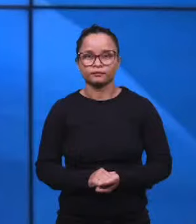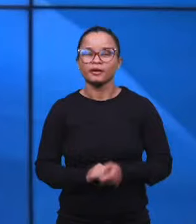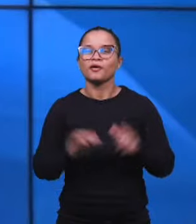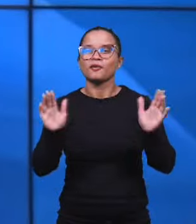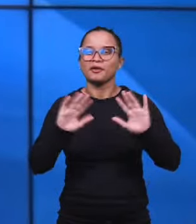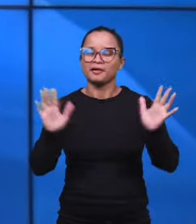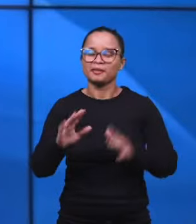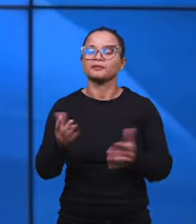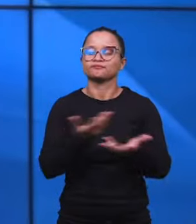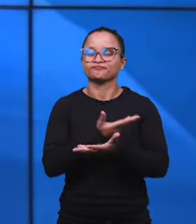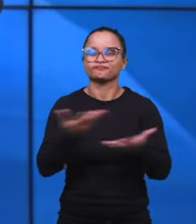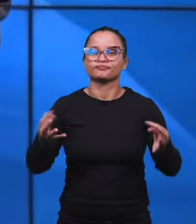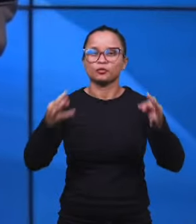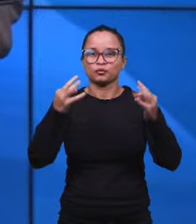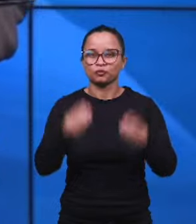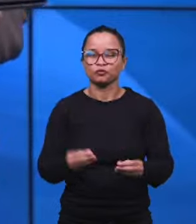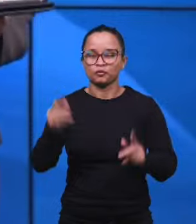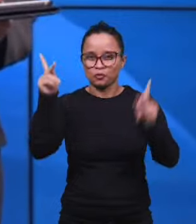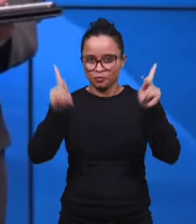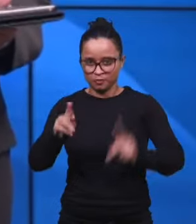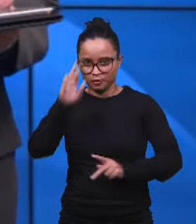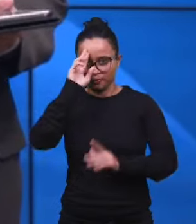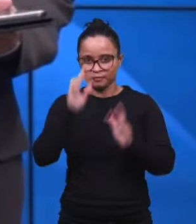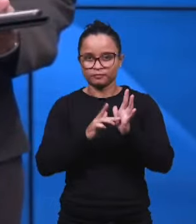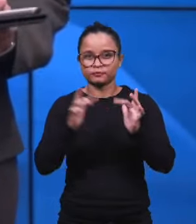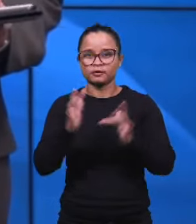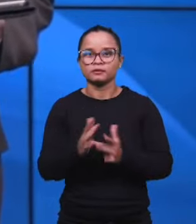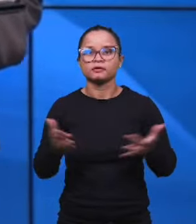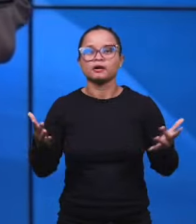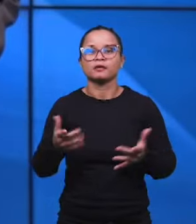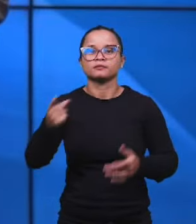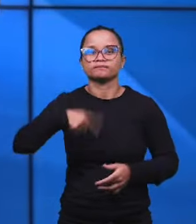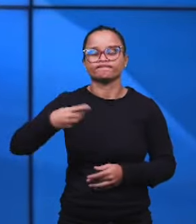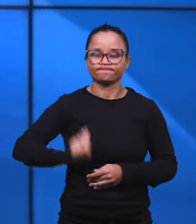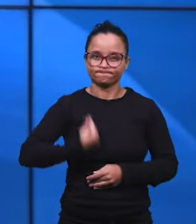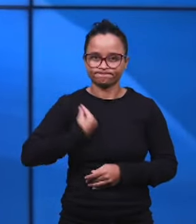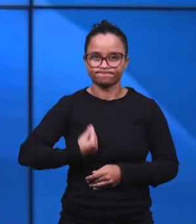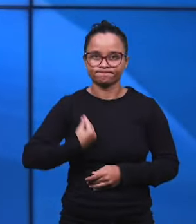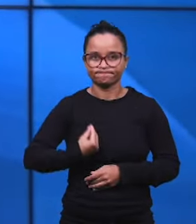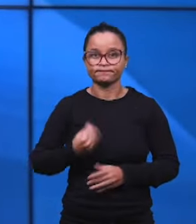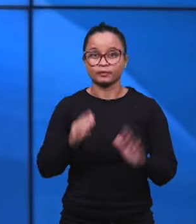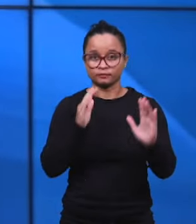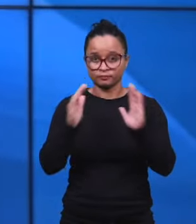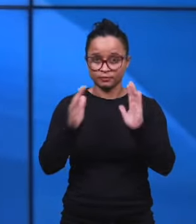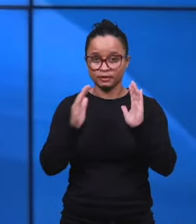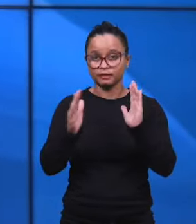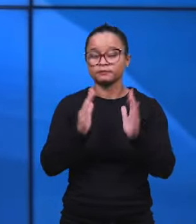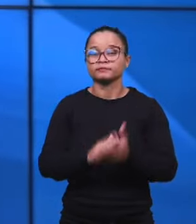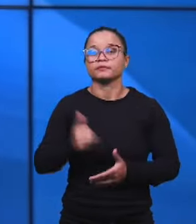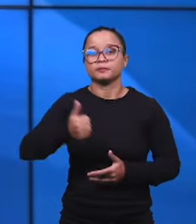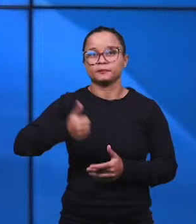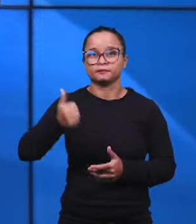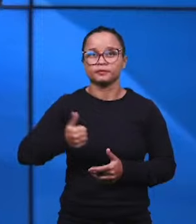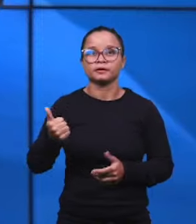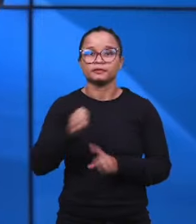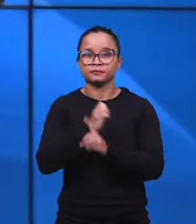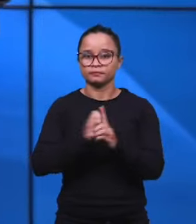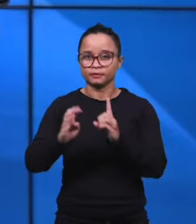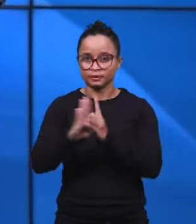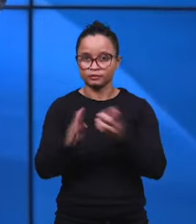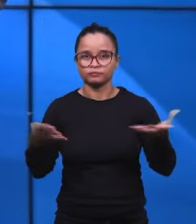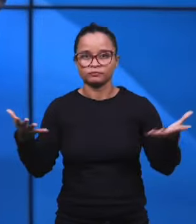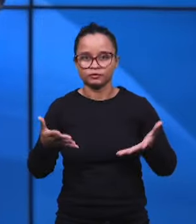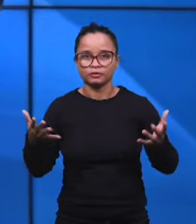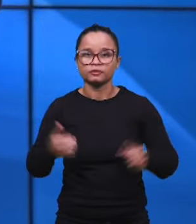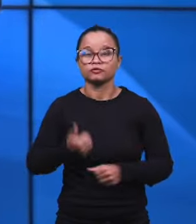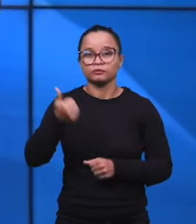Olá, quero saudar a todos com a paz do Senhor Jesus, nós estamos aqui dando início à nossa primeira parte da Escola Bíblica Dominical de hoje